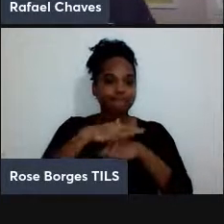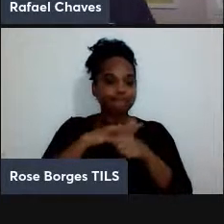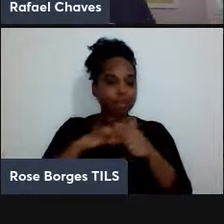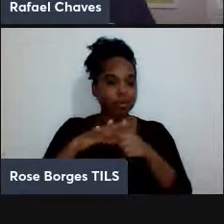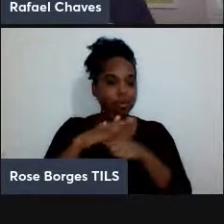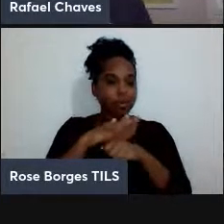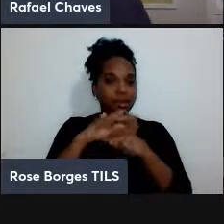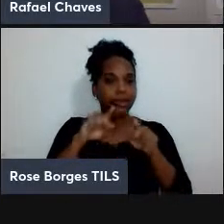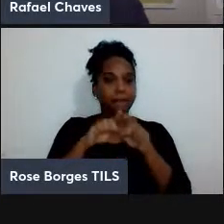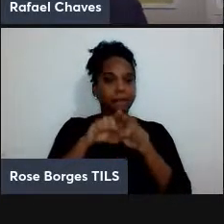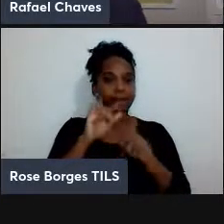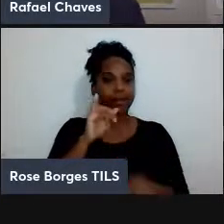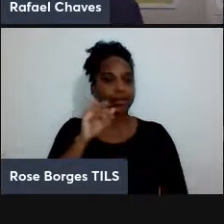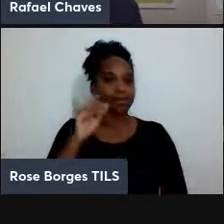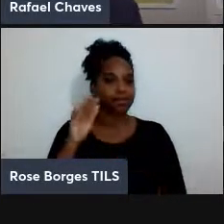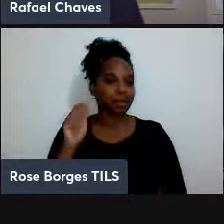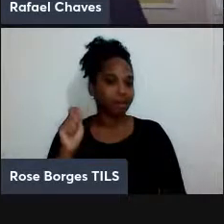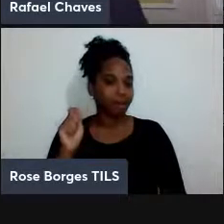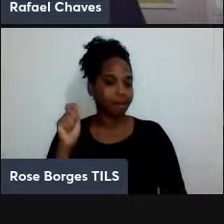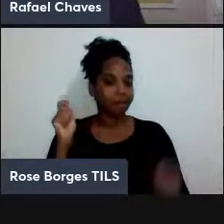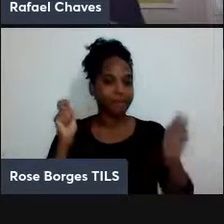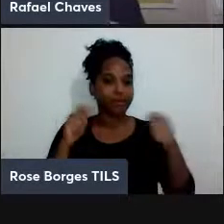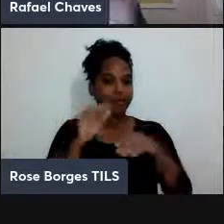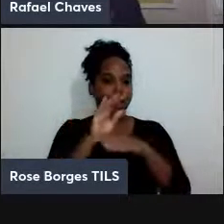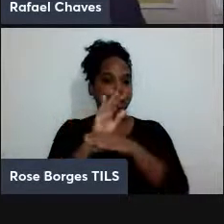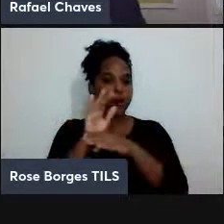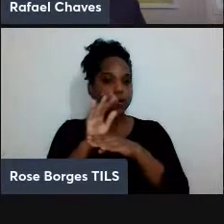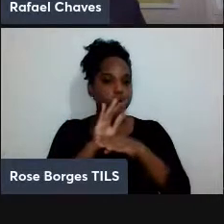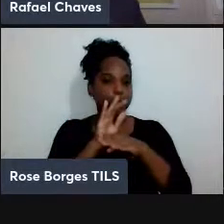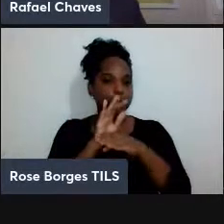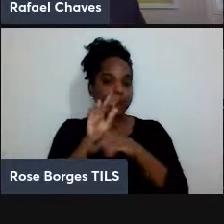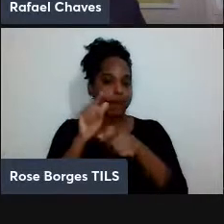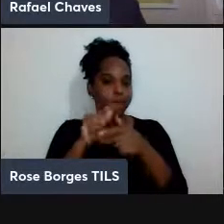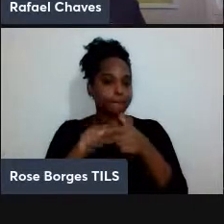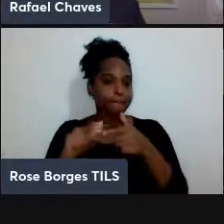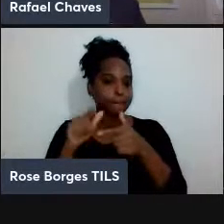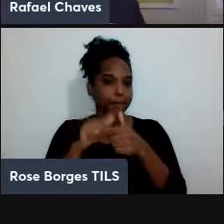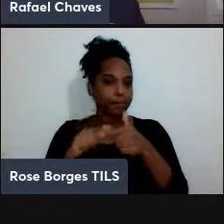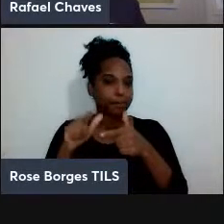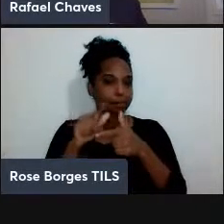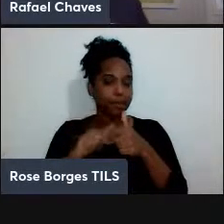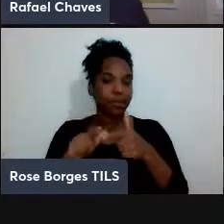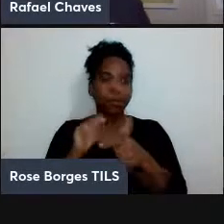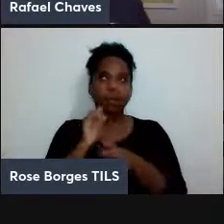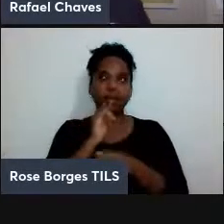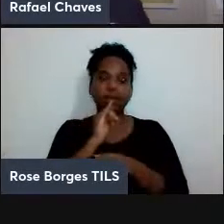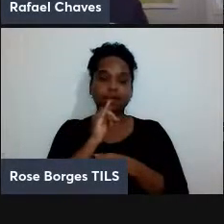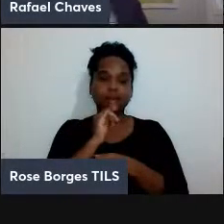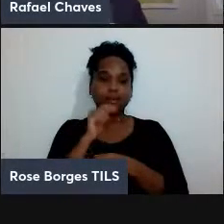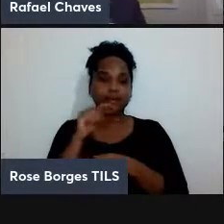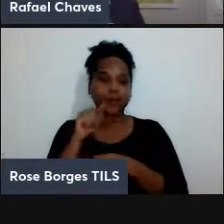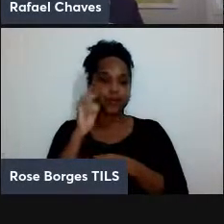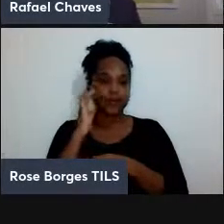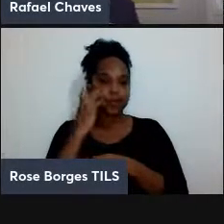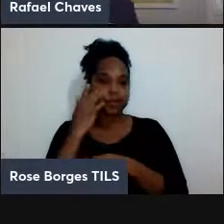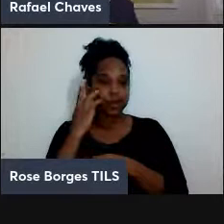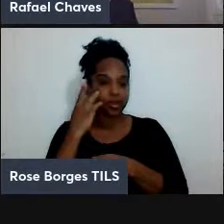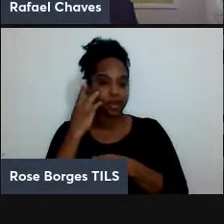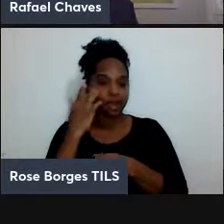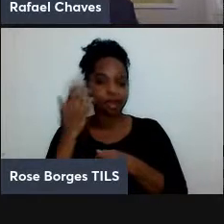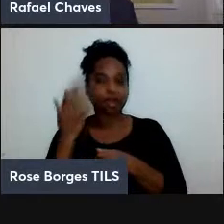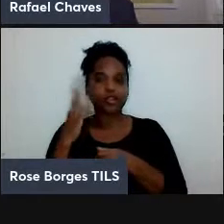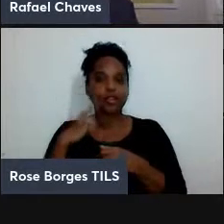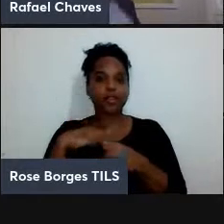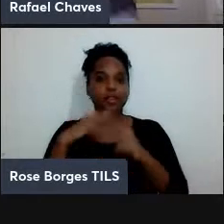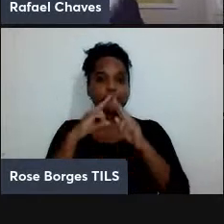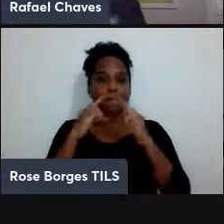solução desse problema por exemplo se você acha que quem gera matéria escura é novo tipo de